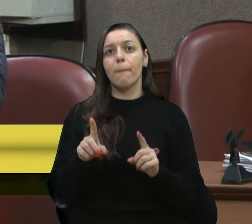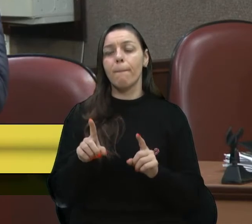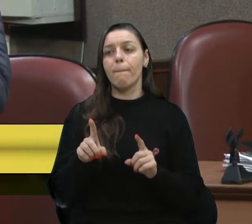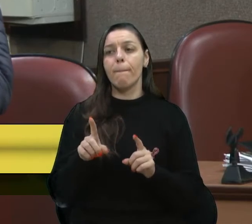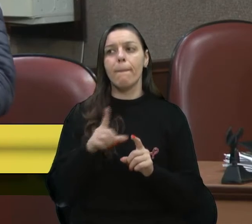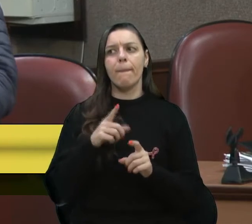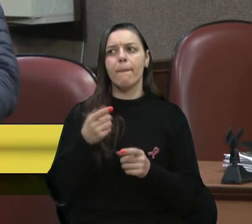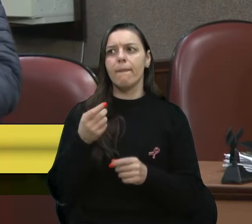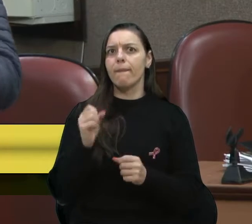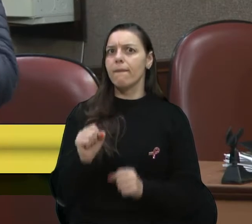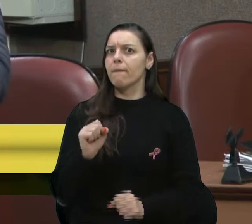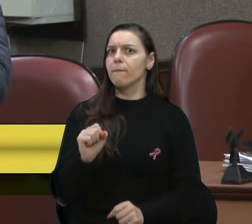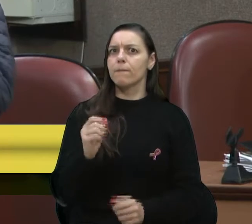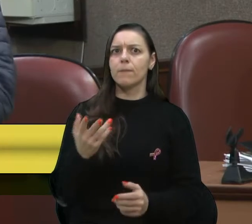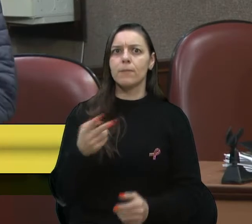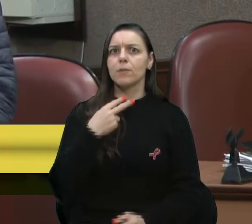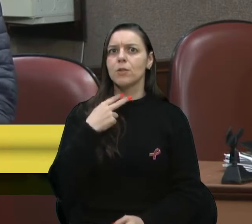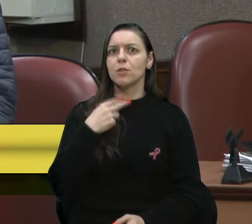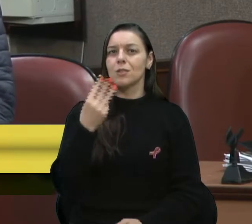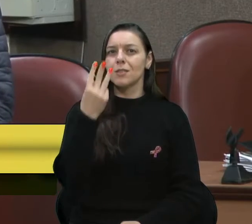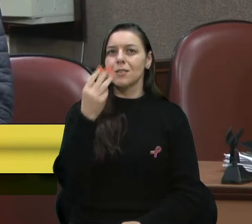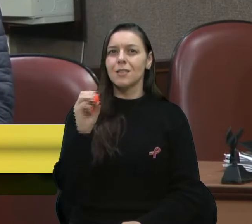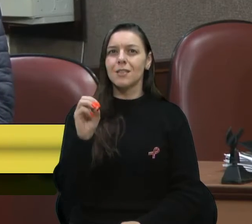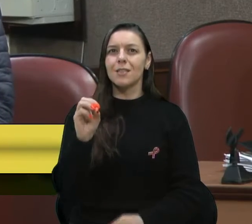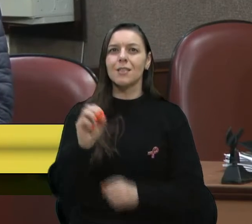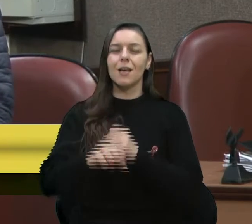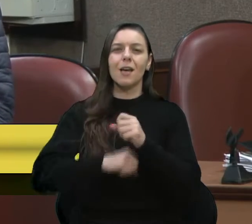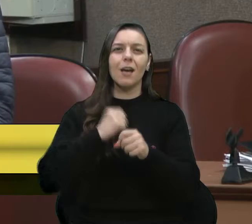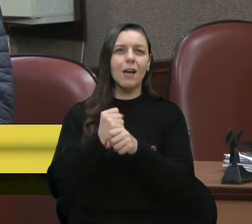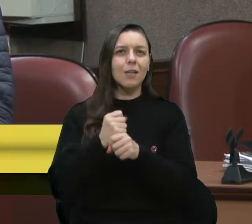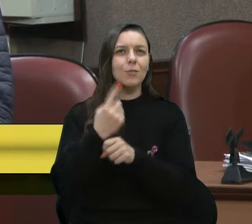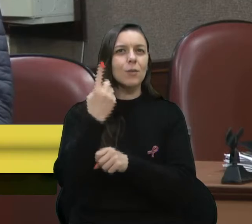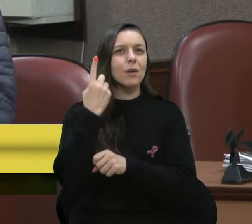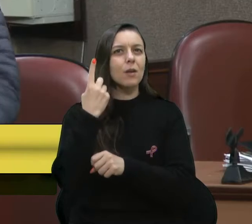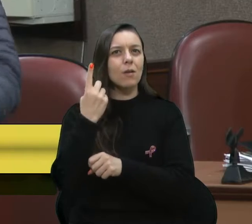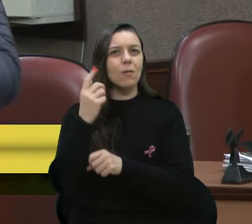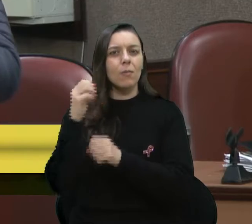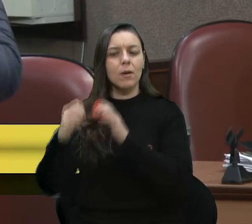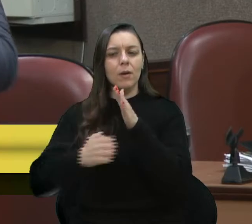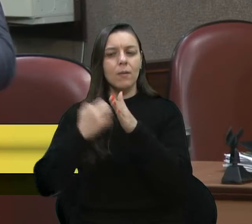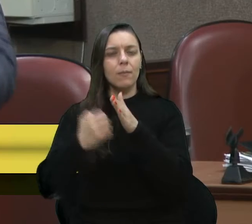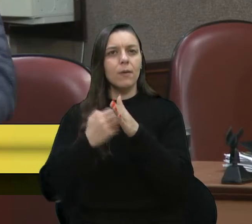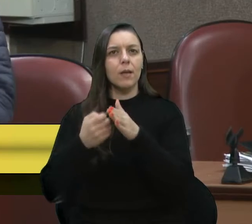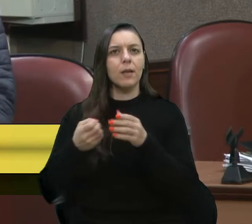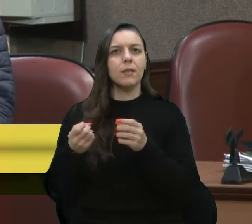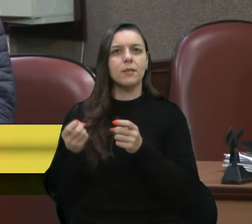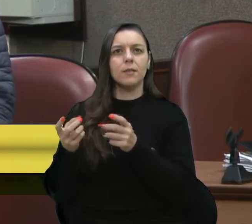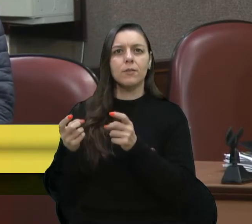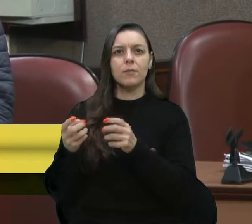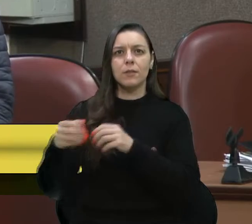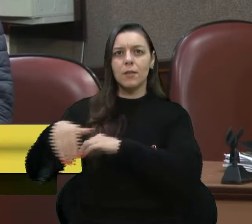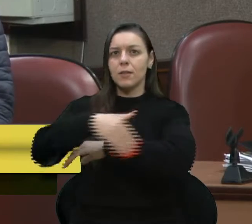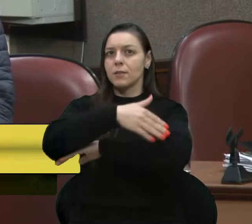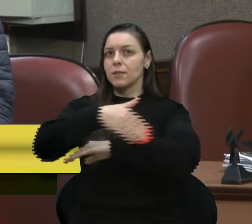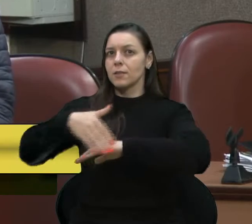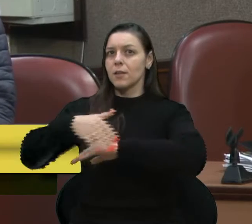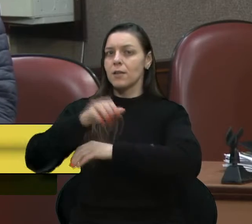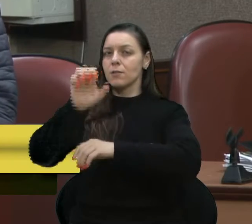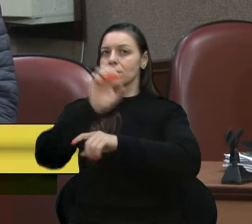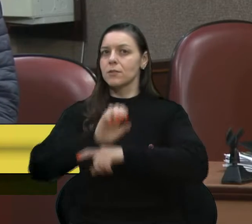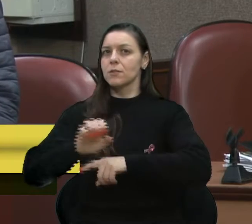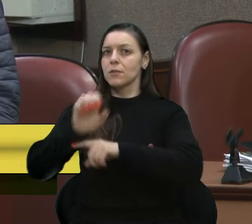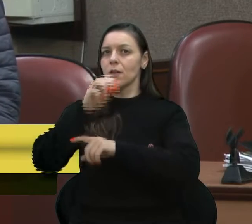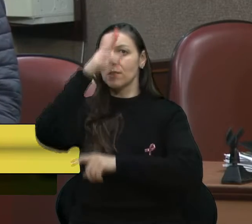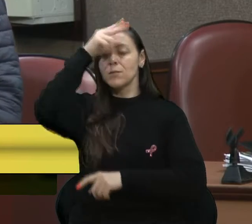guela abaixo. 30 anos para uma concessionária, venderam as estradas do nosso estado, dos nossos